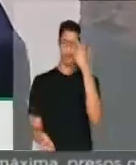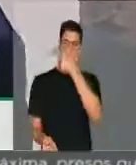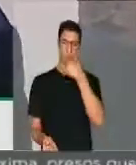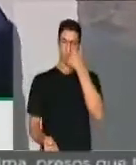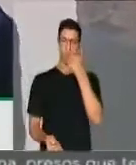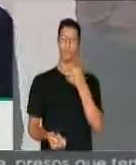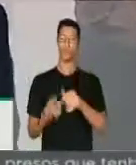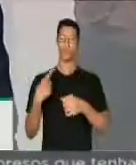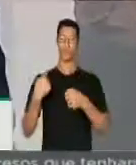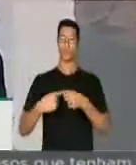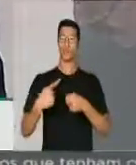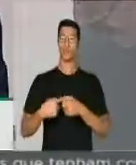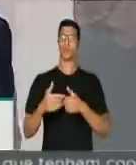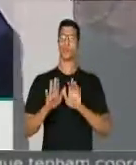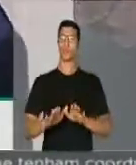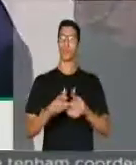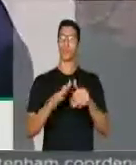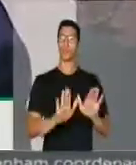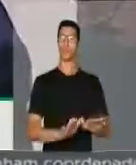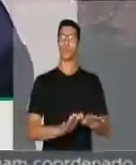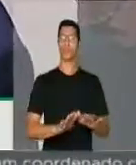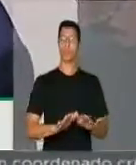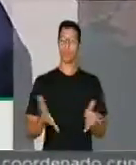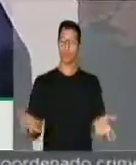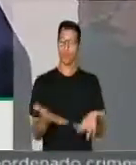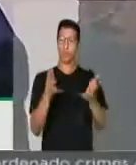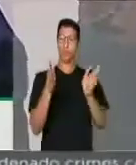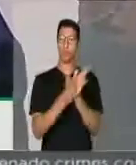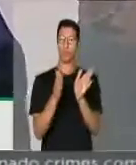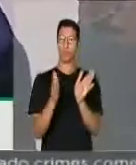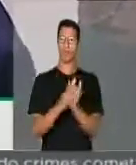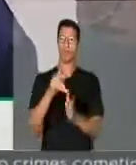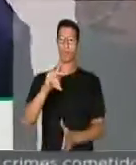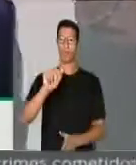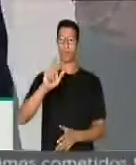bonita, uma cidade que está ficando muito promissora. Parabéns, Paratinga! Parabéns, Parabéns!